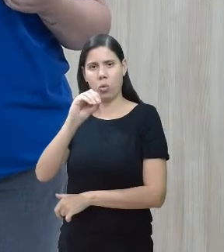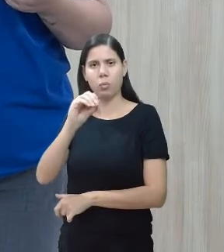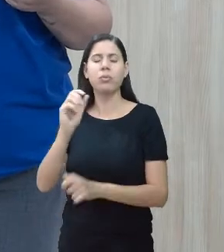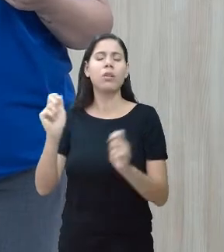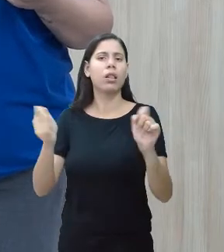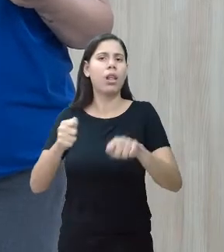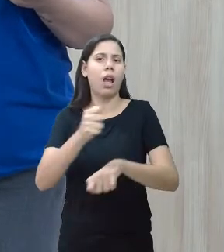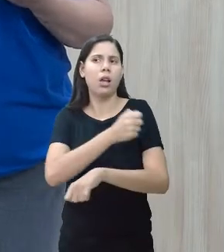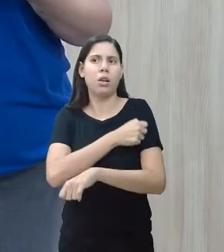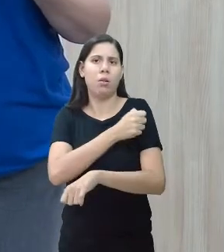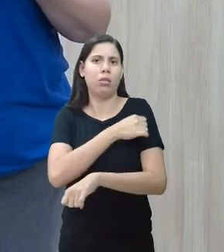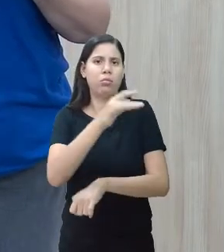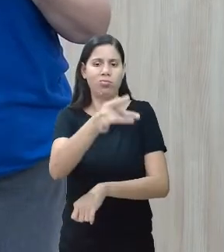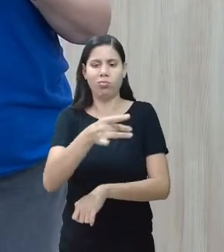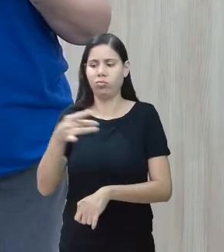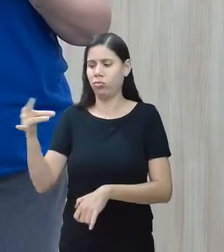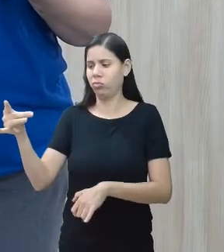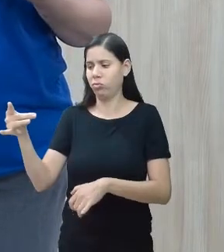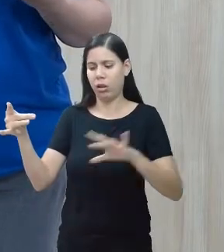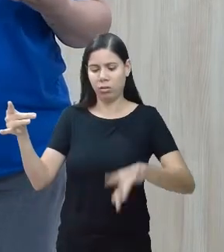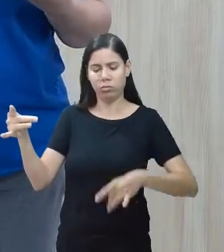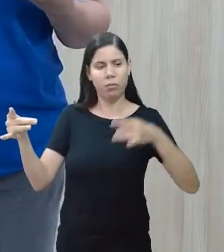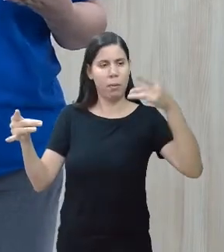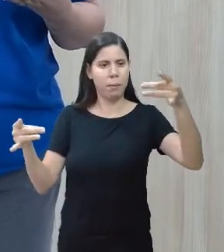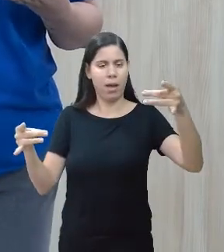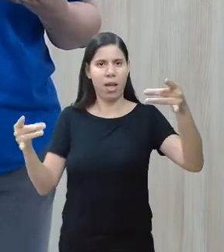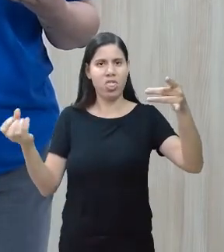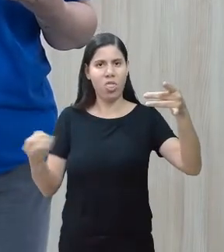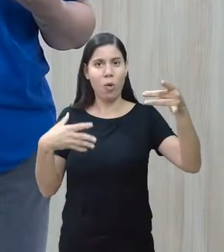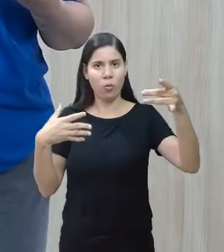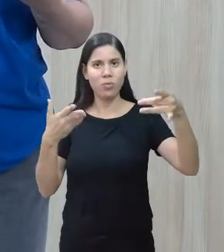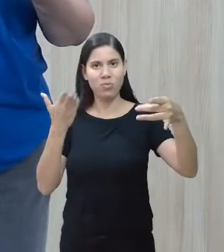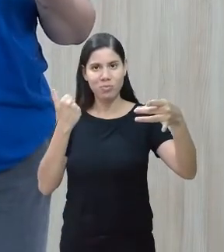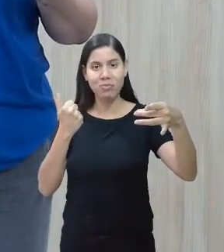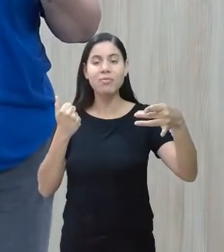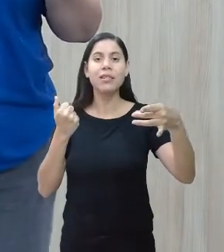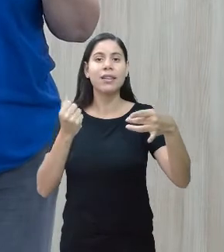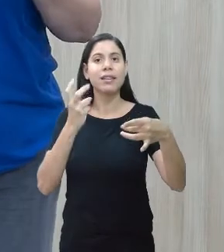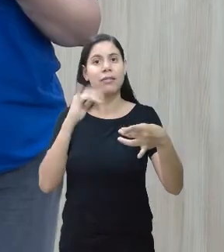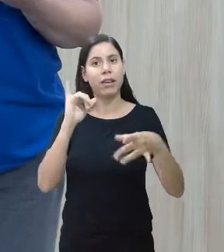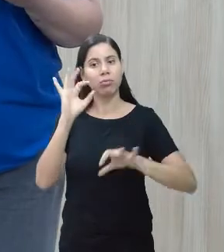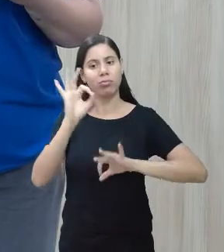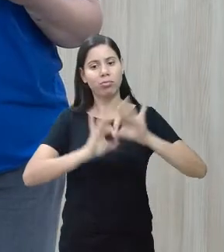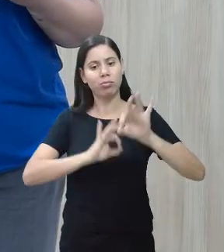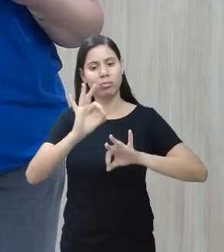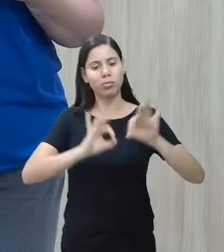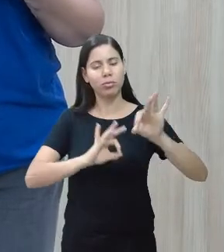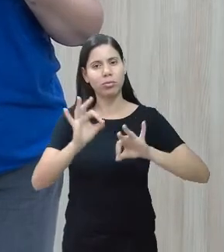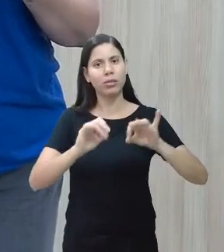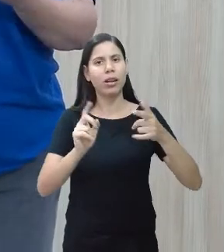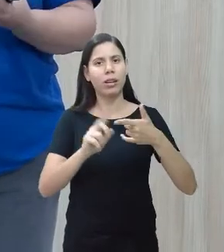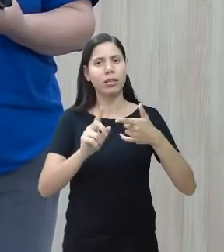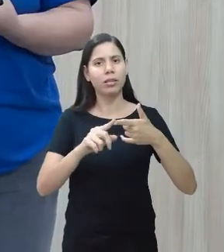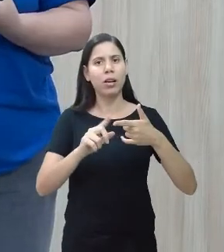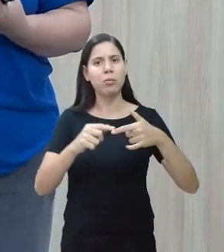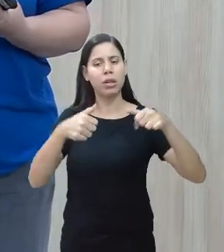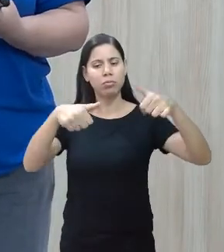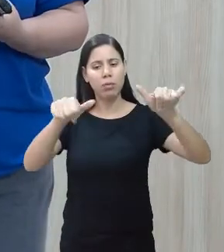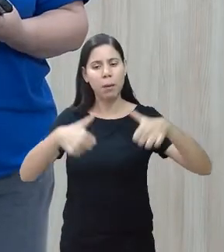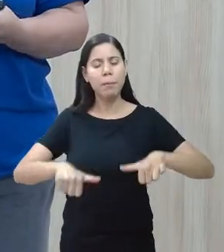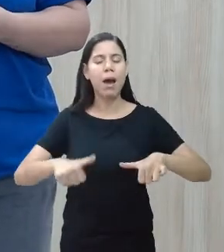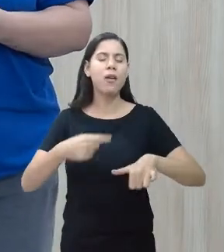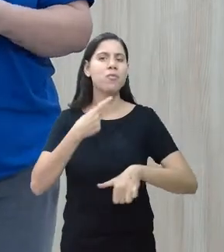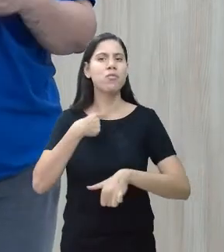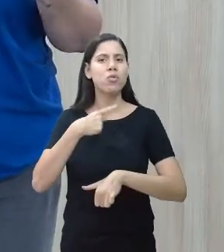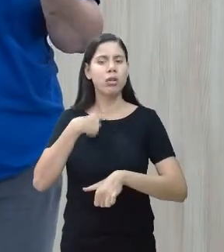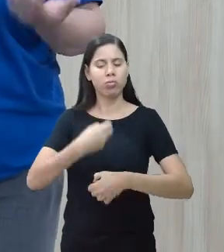retira esses cards e ele vai arrumando ali na prancha para dizer o